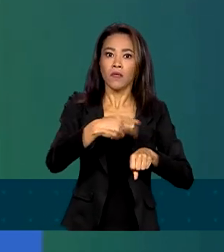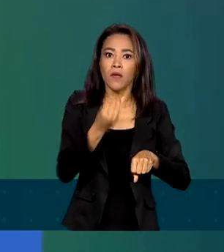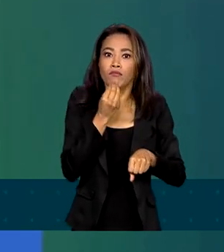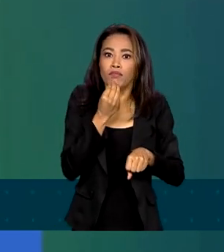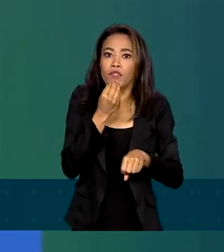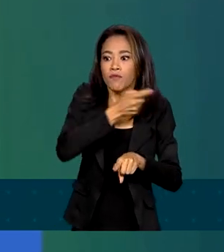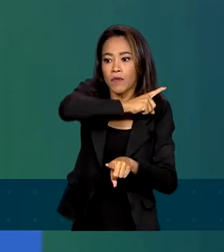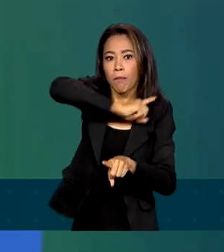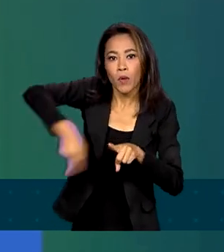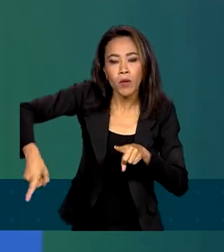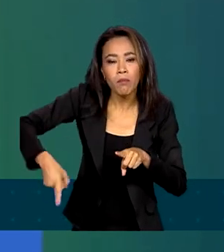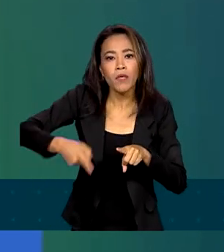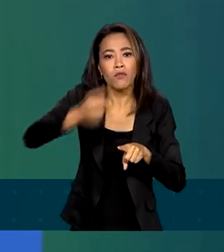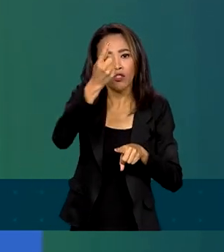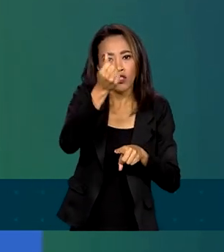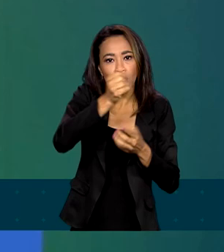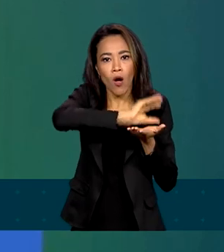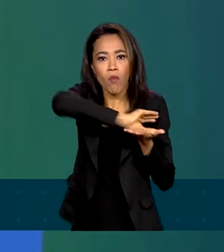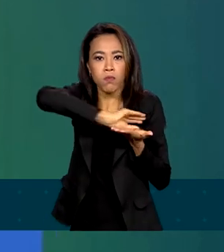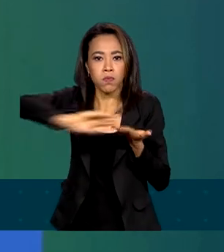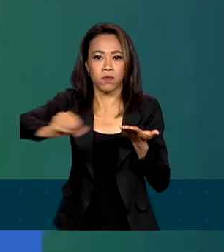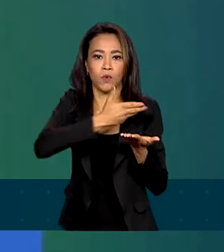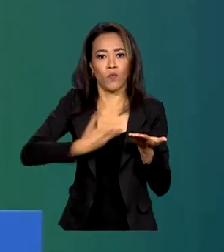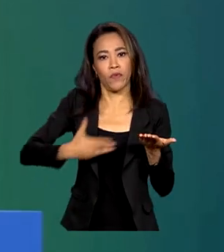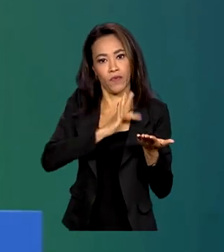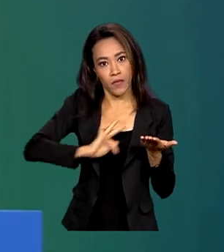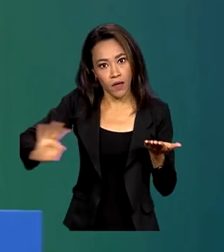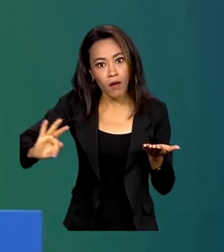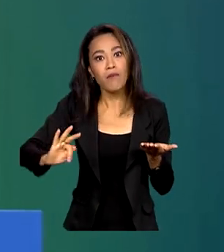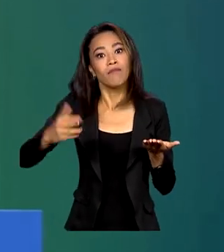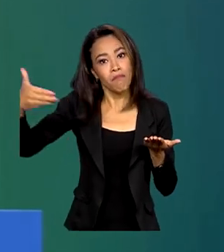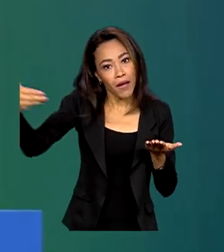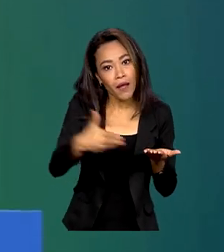de receberem recursos públicos do governo federal para o saneamento.